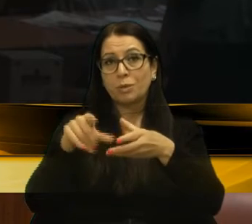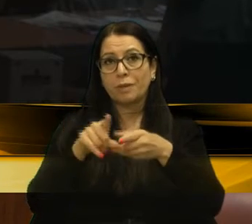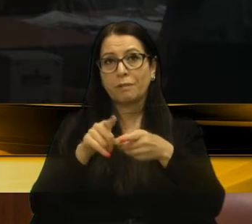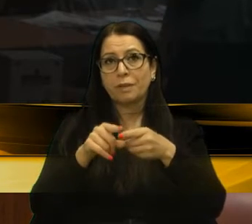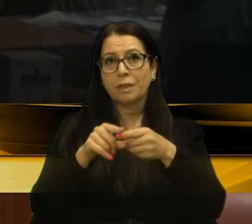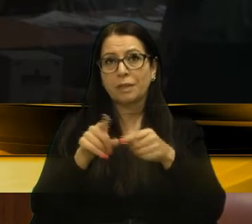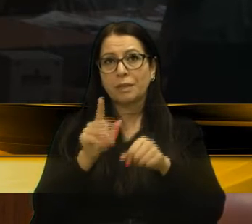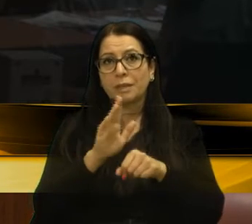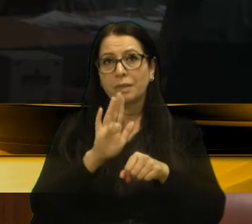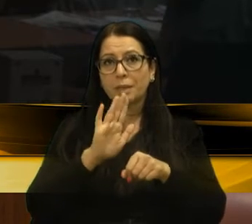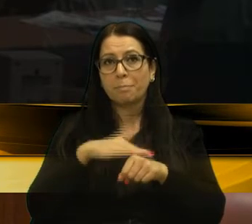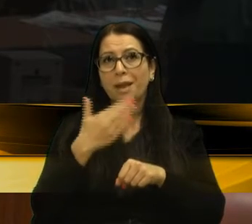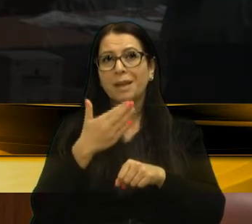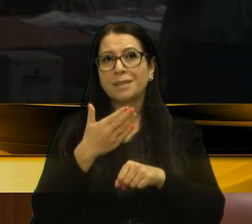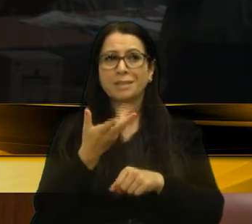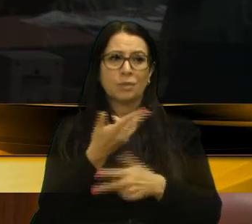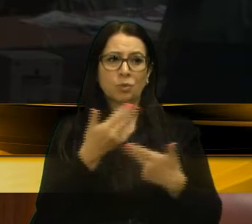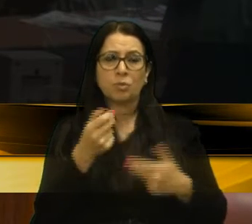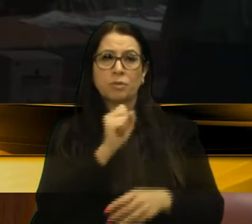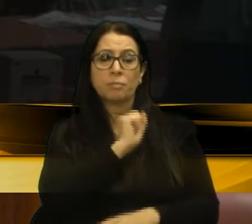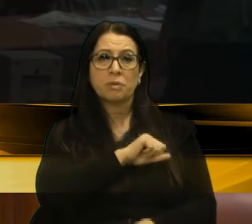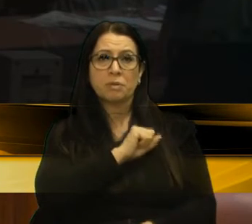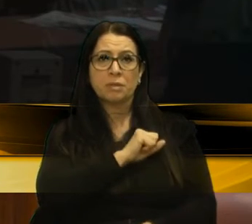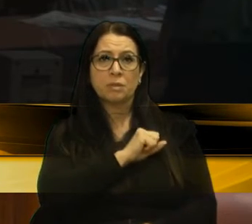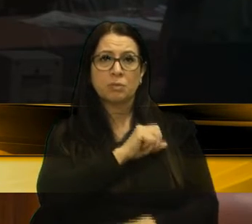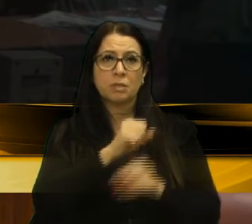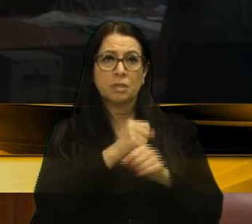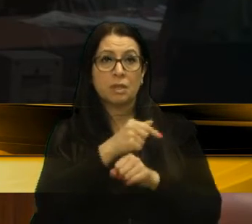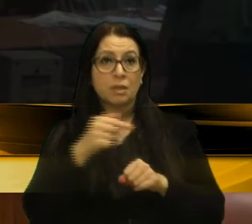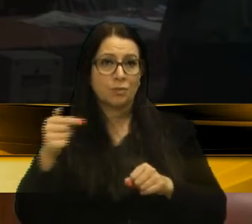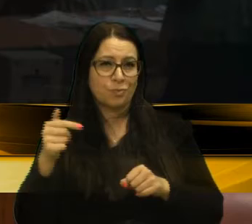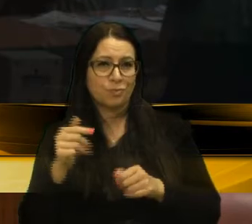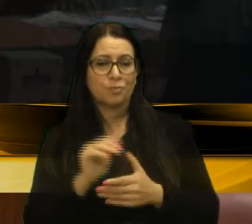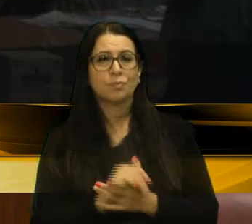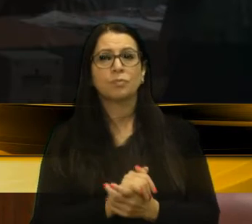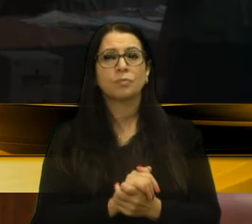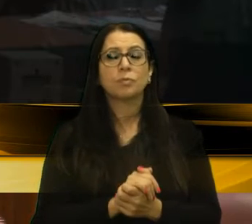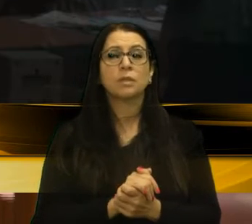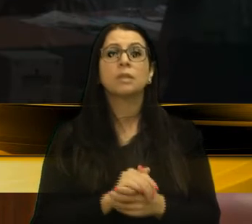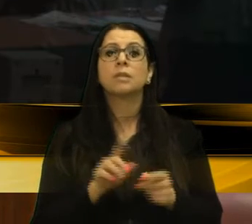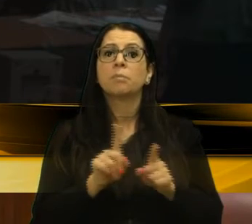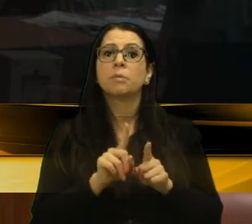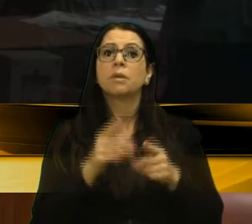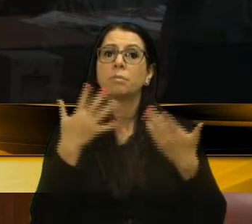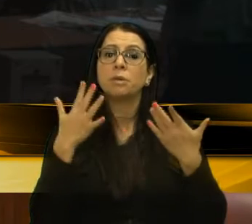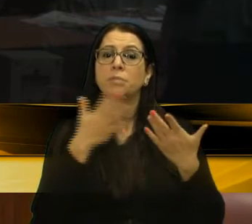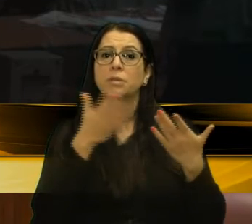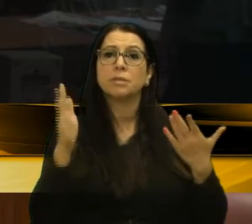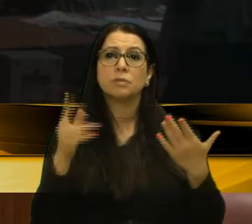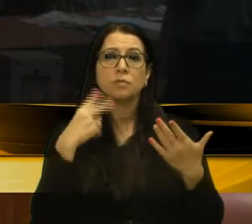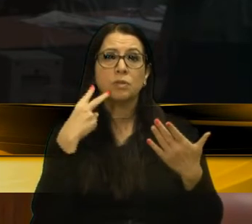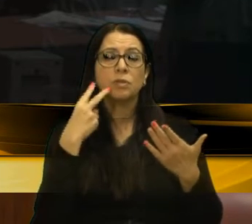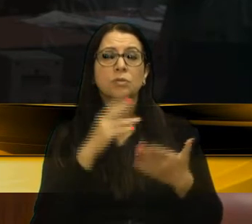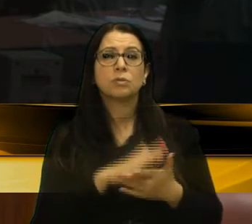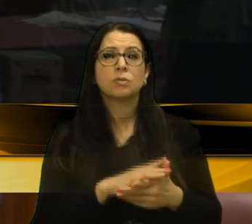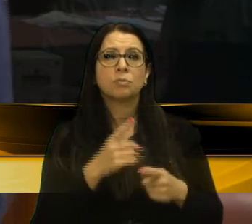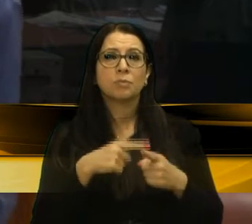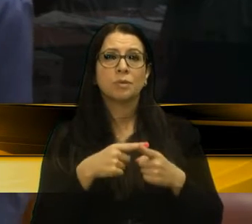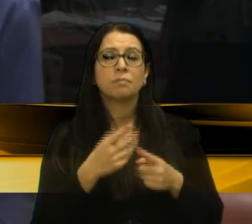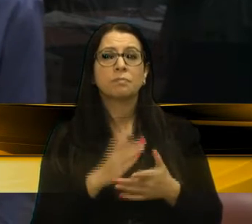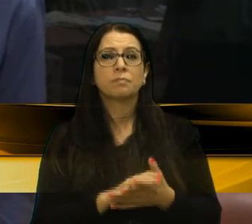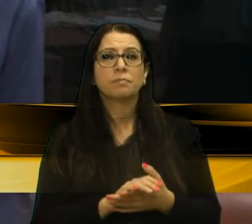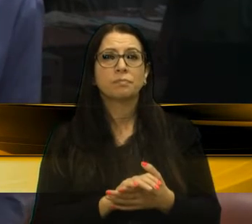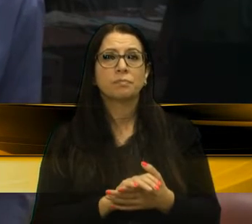acrescentar ainda mais as maldades feitas durante todos esses anos. E também quero parabenizar os nobres pares, porque, embora